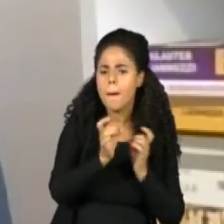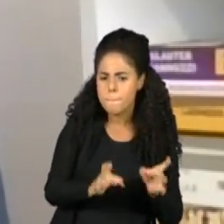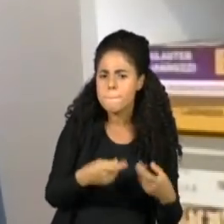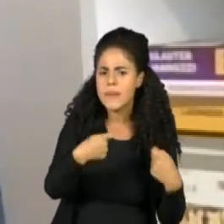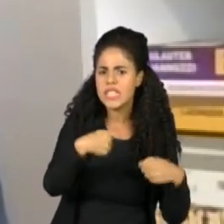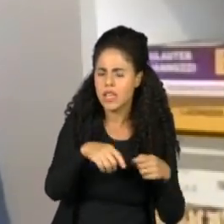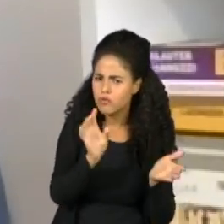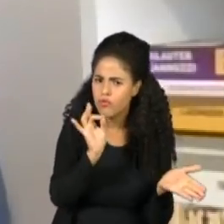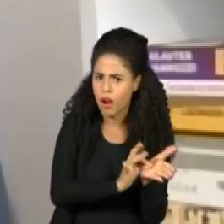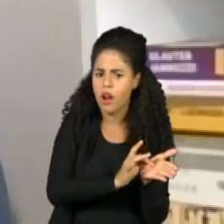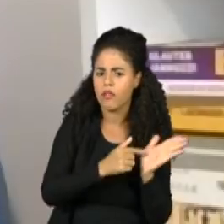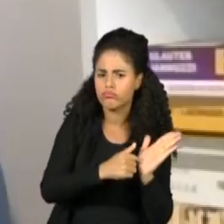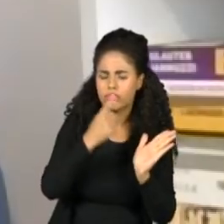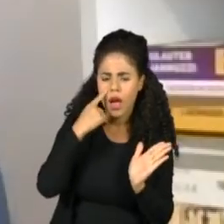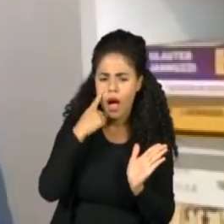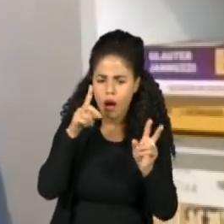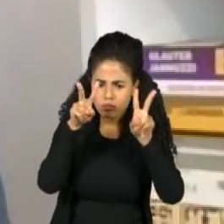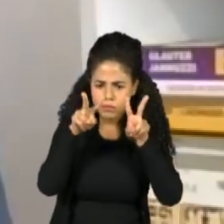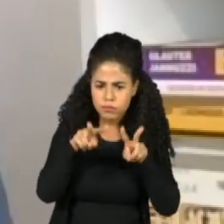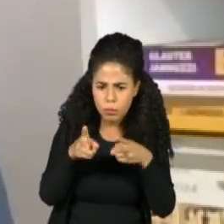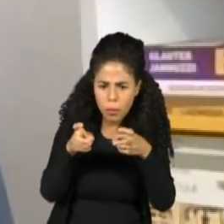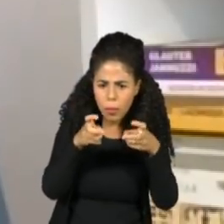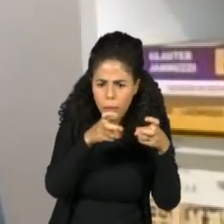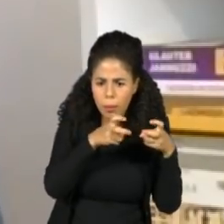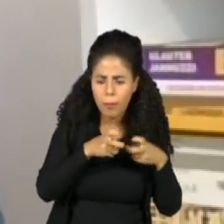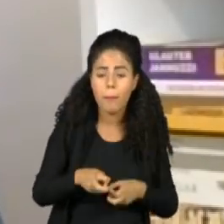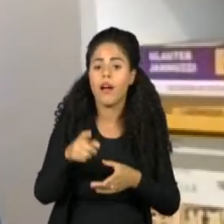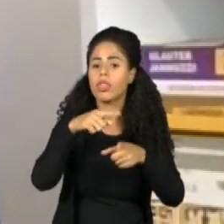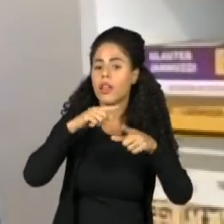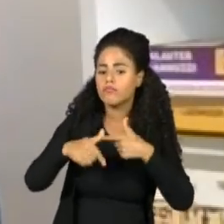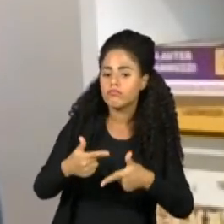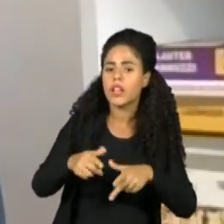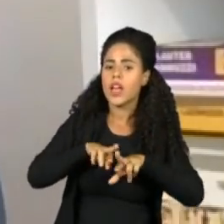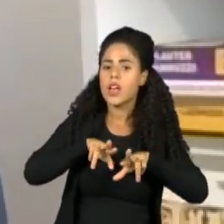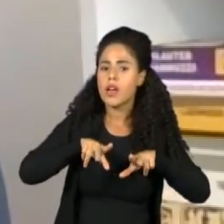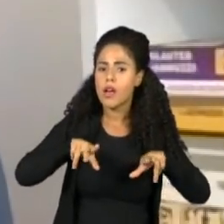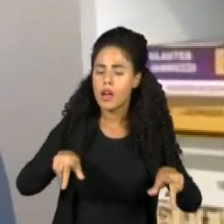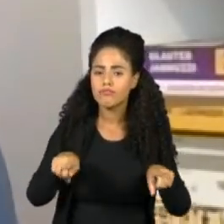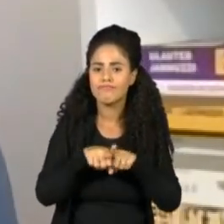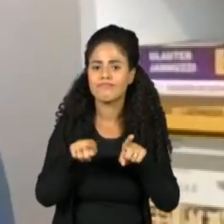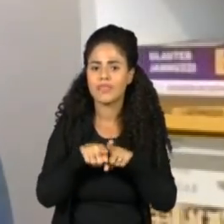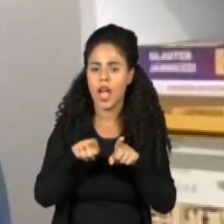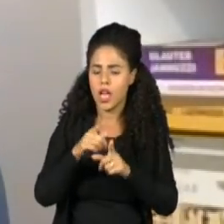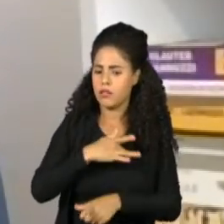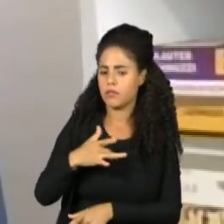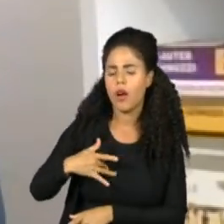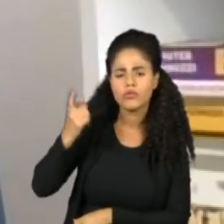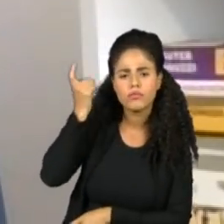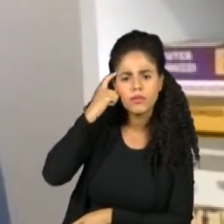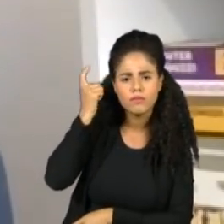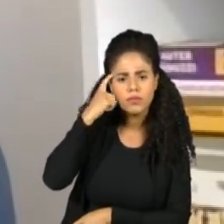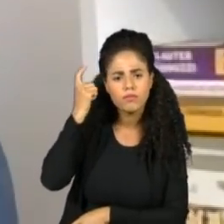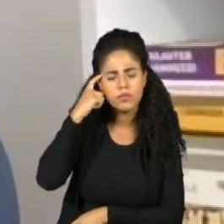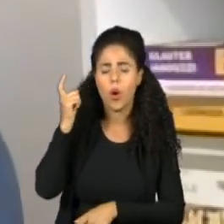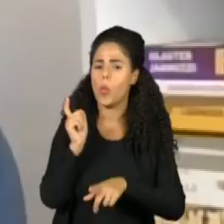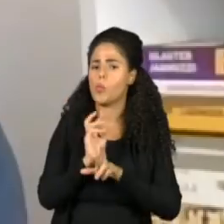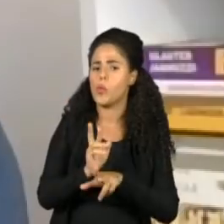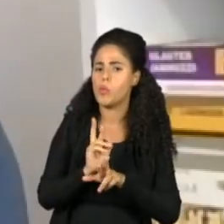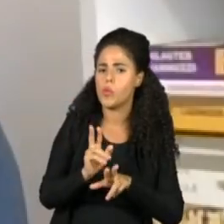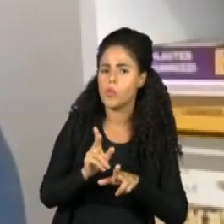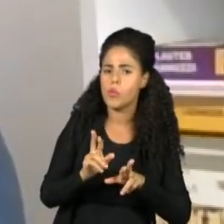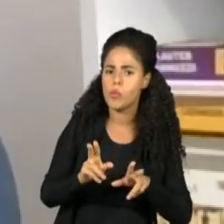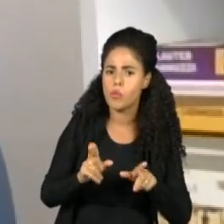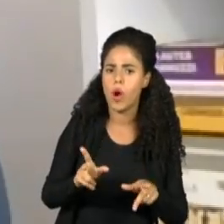precisam. E a gente vai conectar outros tipos de serviço, como saúde mental, capacidade de